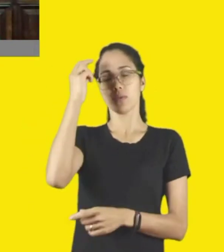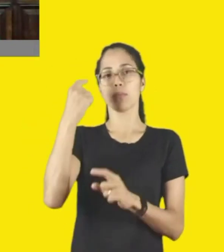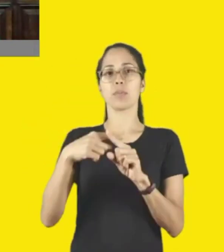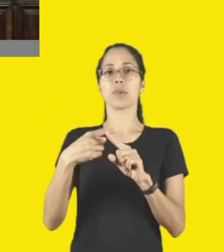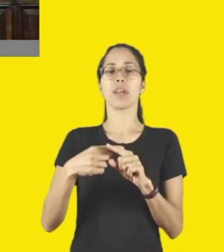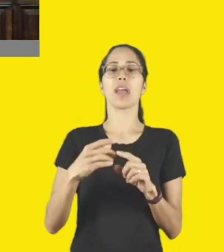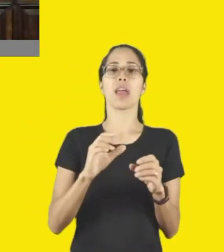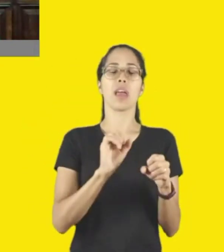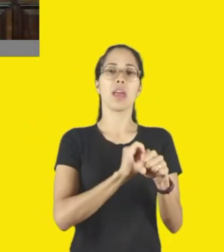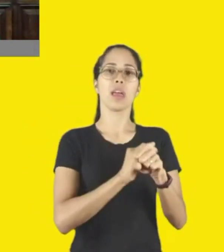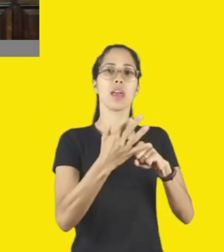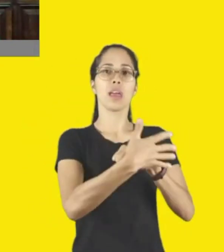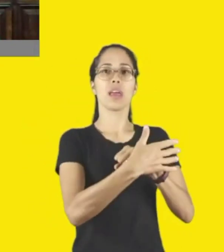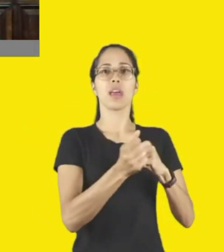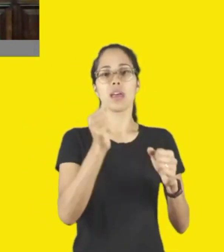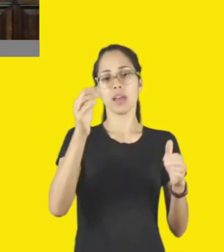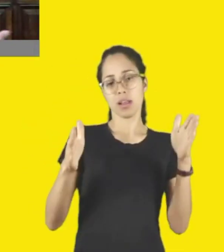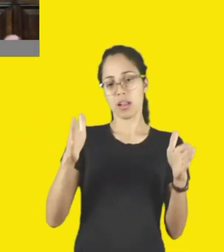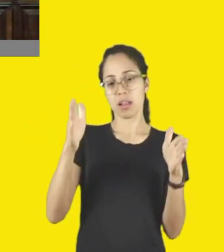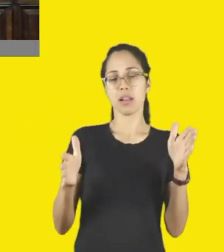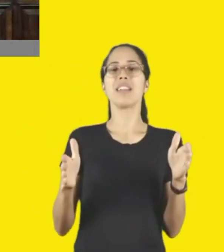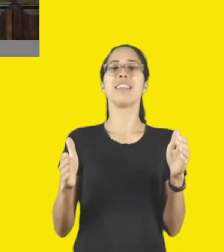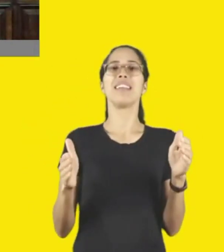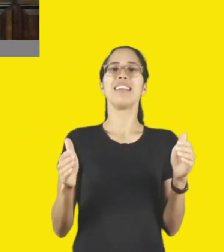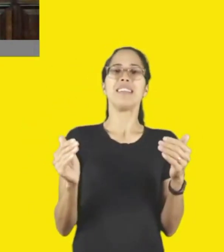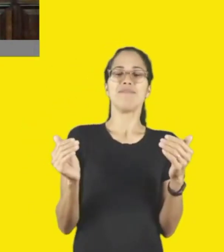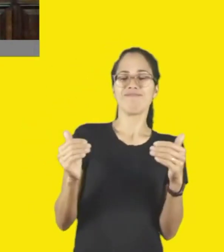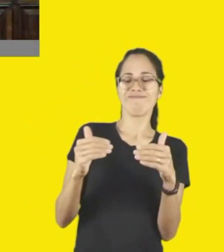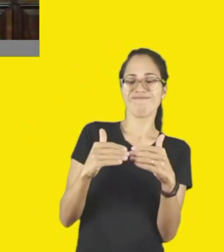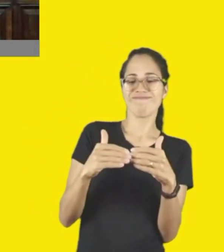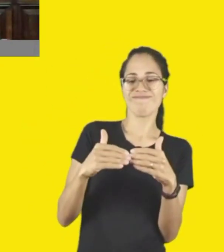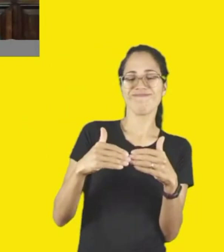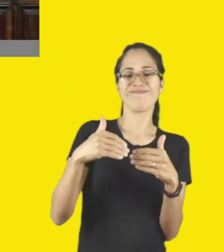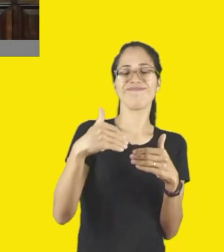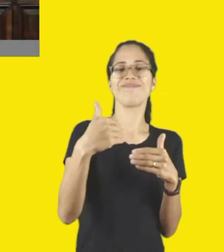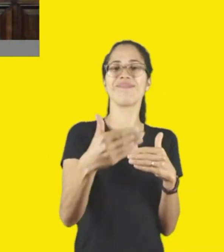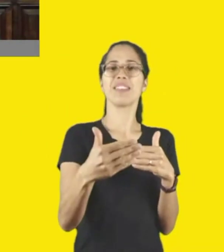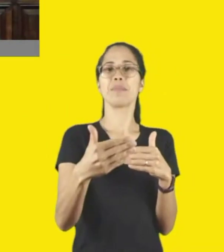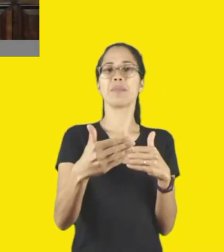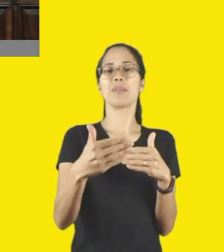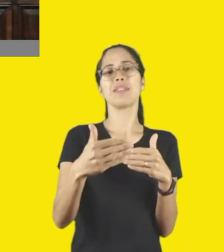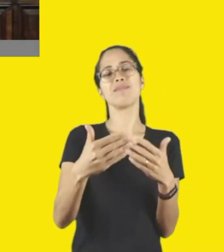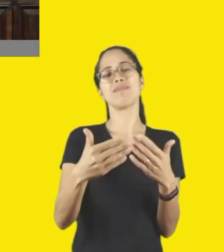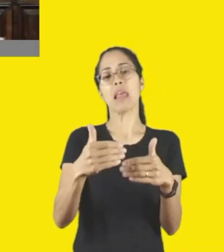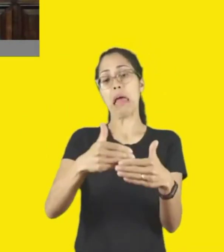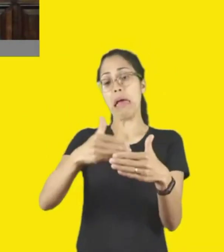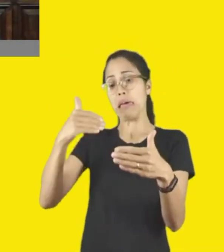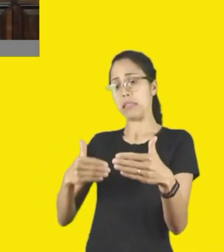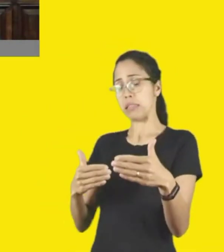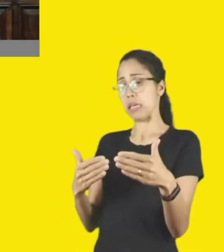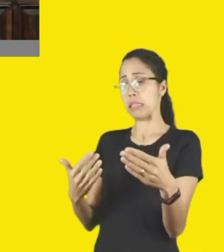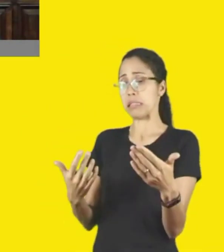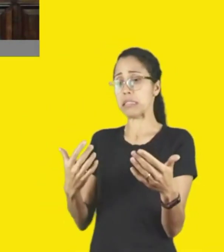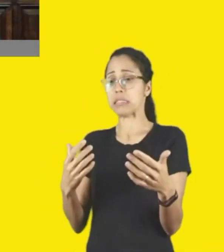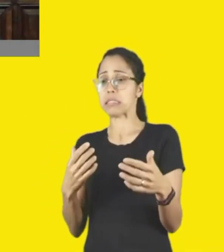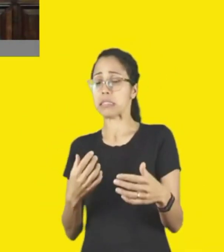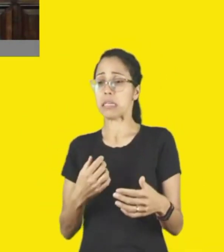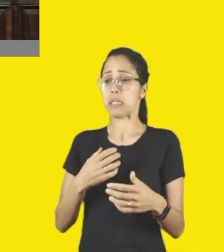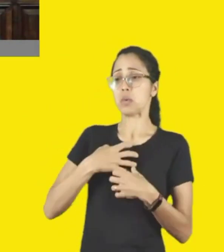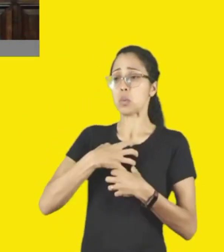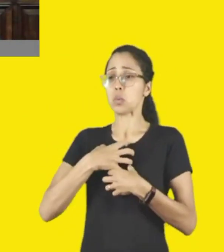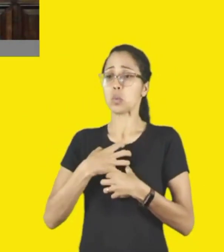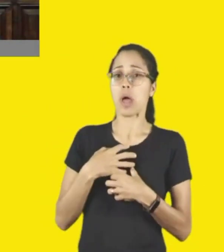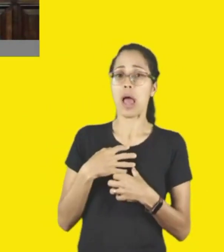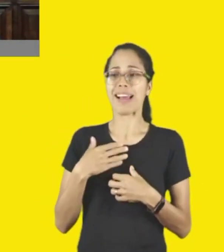parou de frequentar coisas, a gente está retomando as salas de teatro, a gente está retomando, tem salas de cinema que ainda